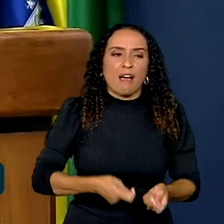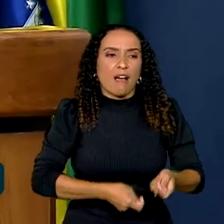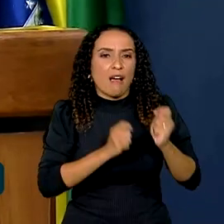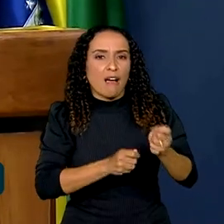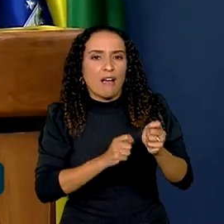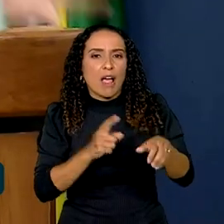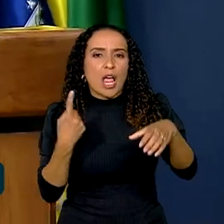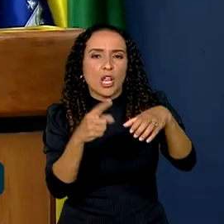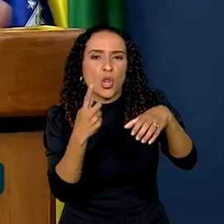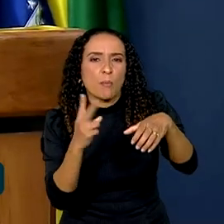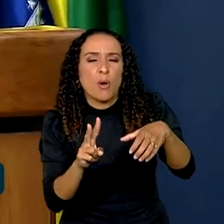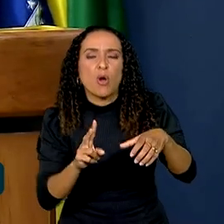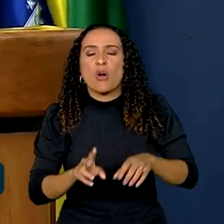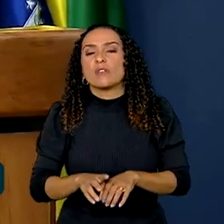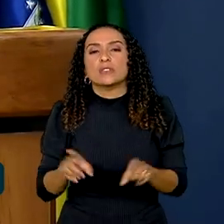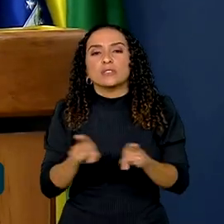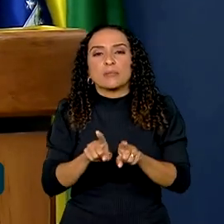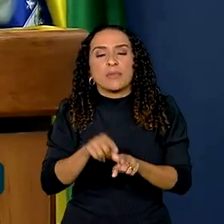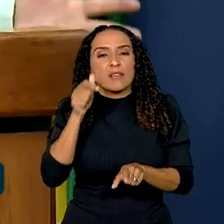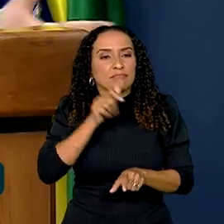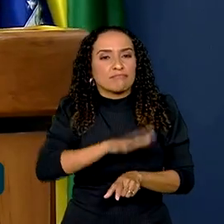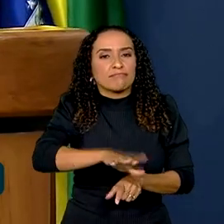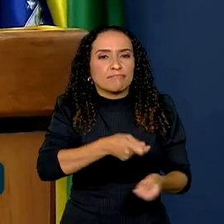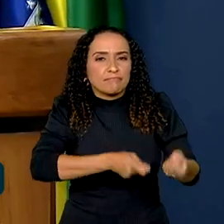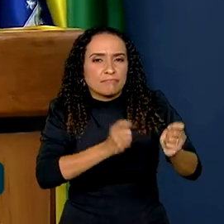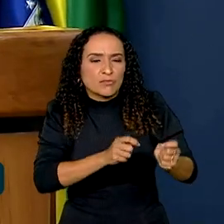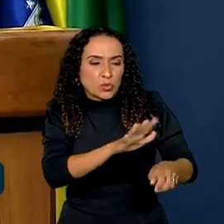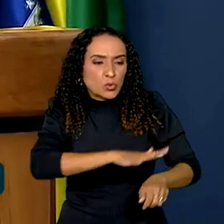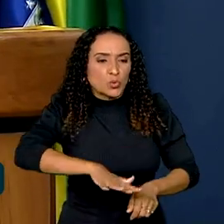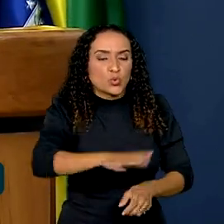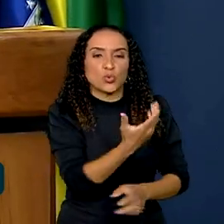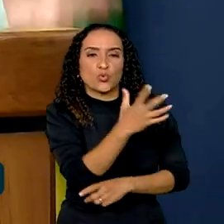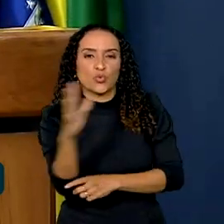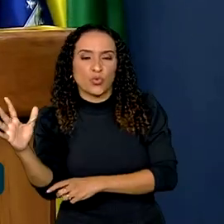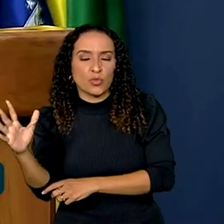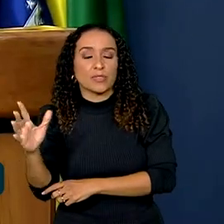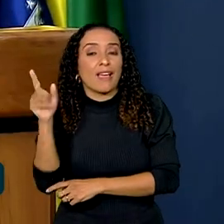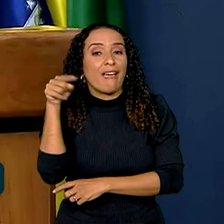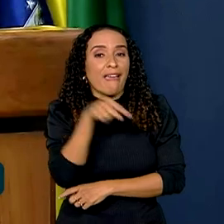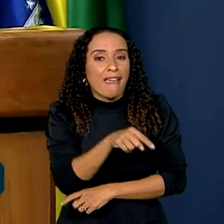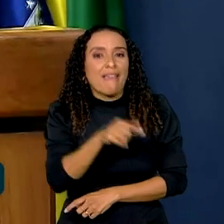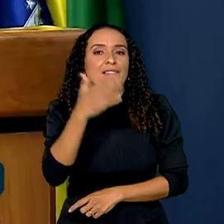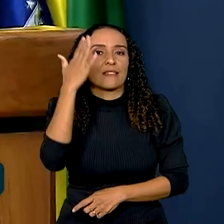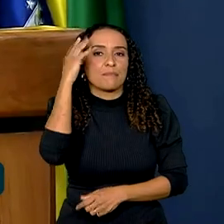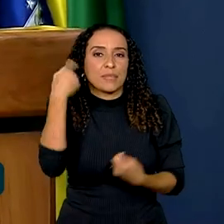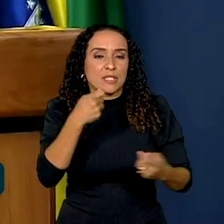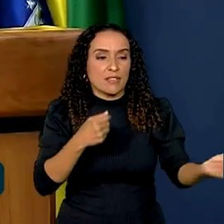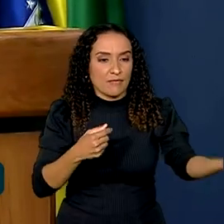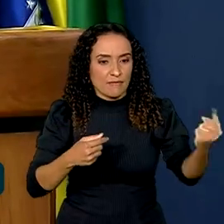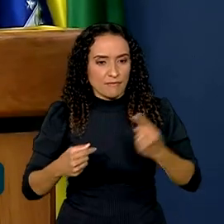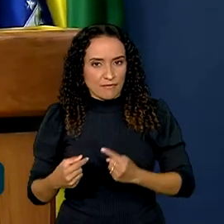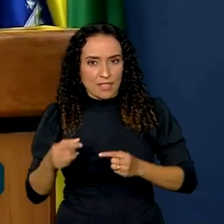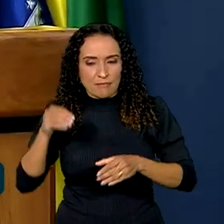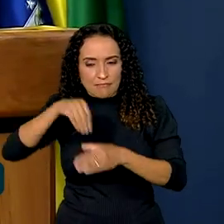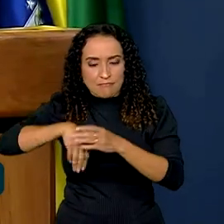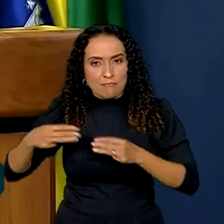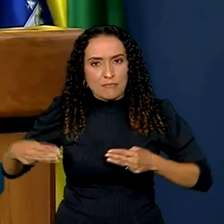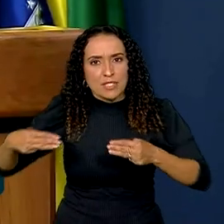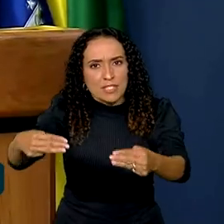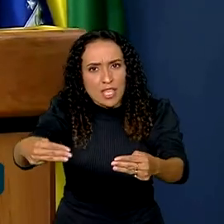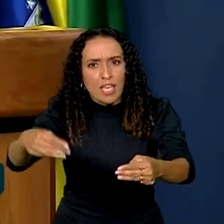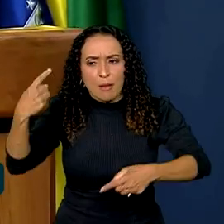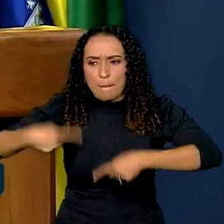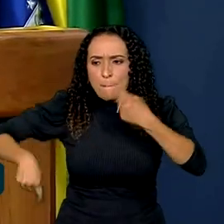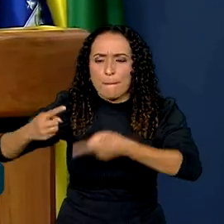com as quilombolas, lá com as marisqueiras, lá no campo da floresta. É elas que têm que vir para dentro do ministério e fazer o